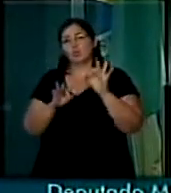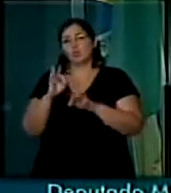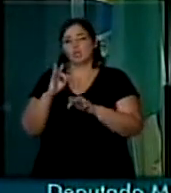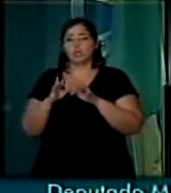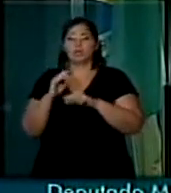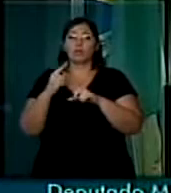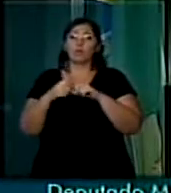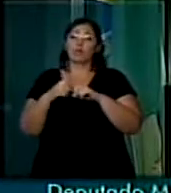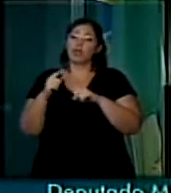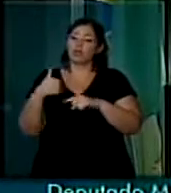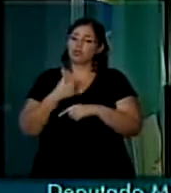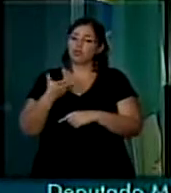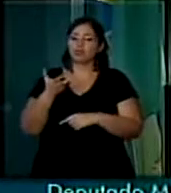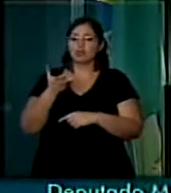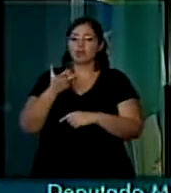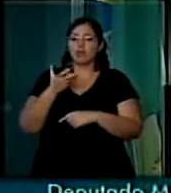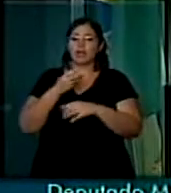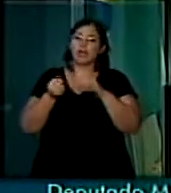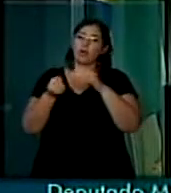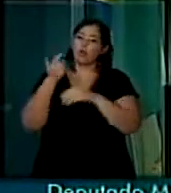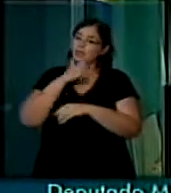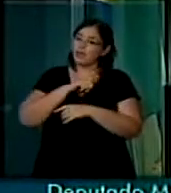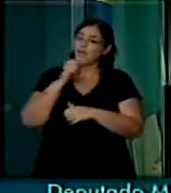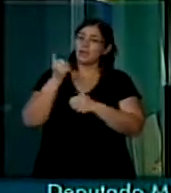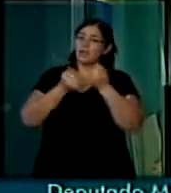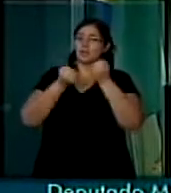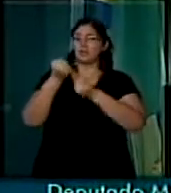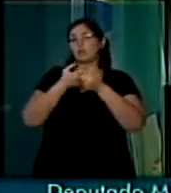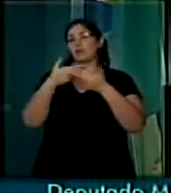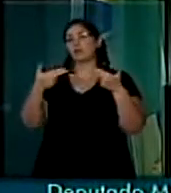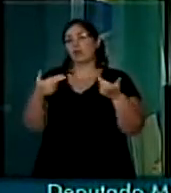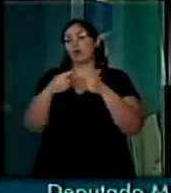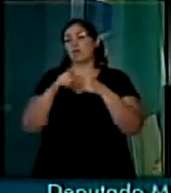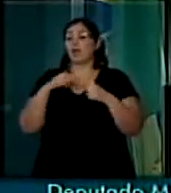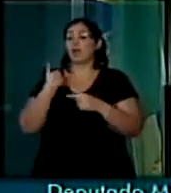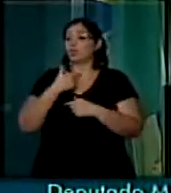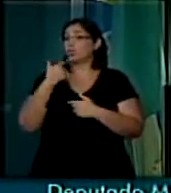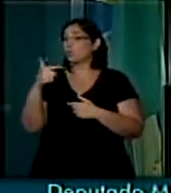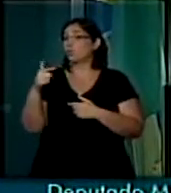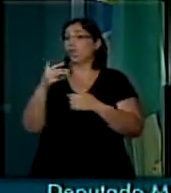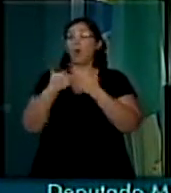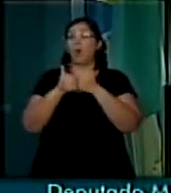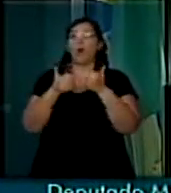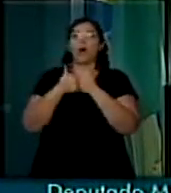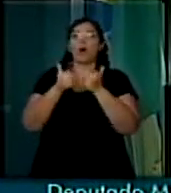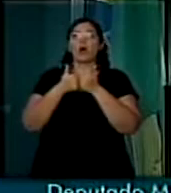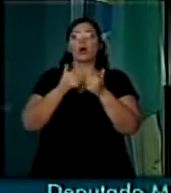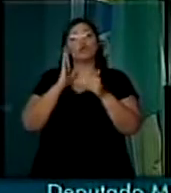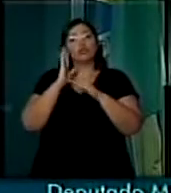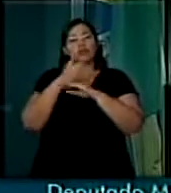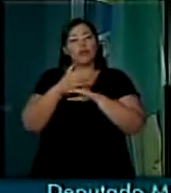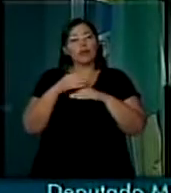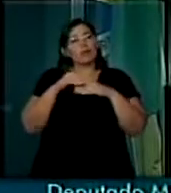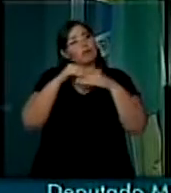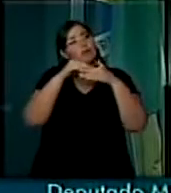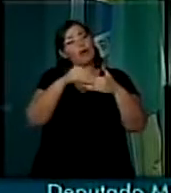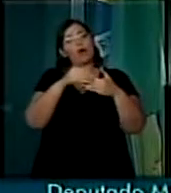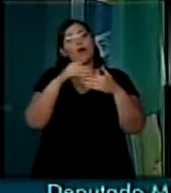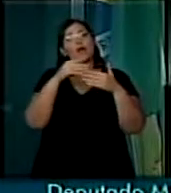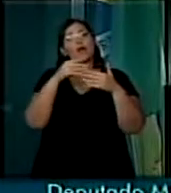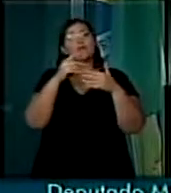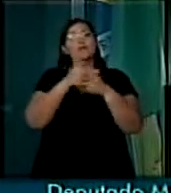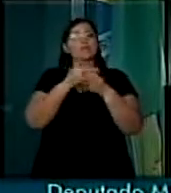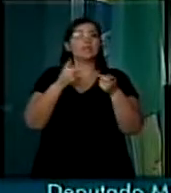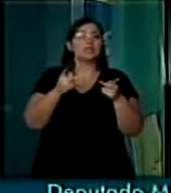no intuito de nós conseguirmos transporte, tendo em vista que nós não temos uma linha exclusiva para as